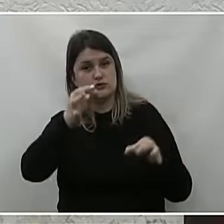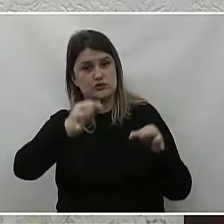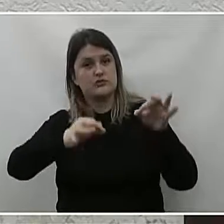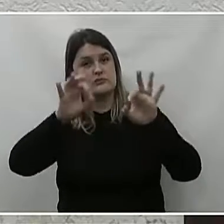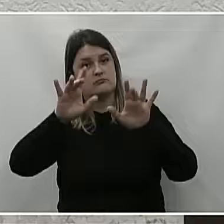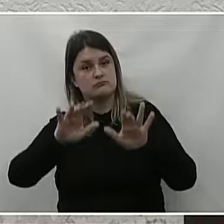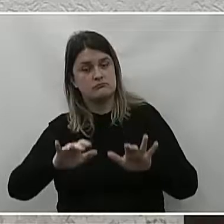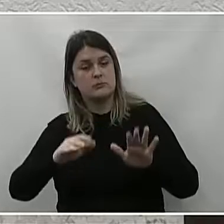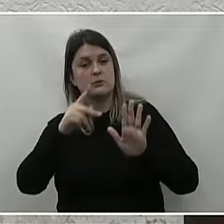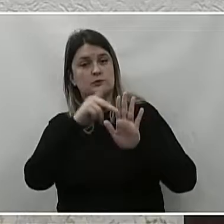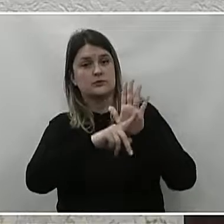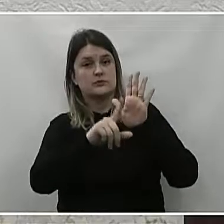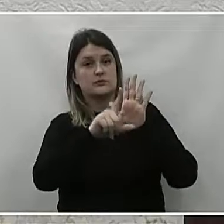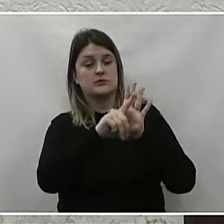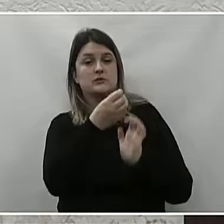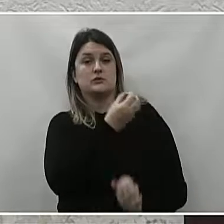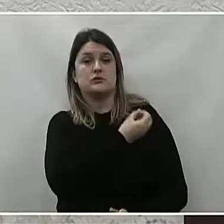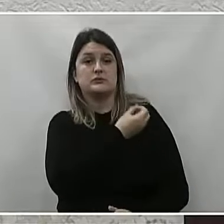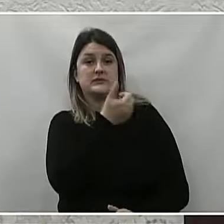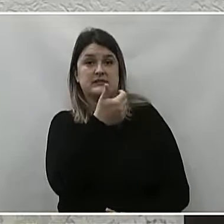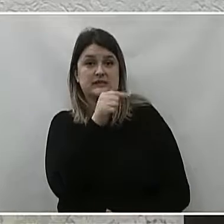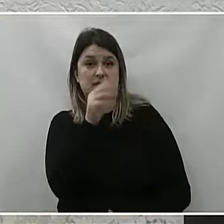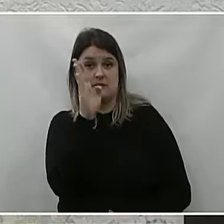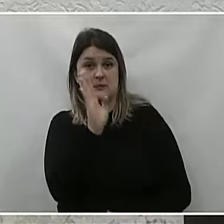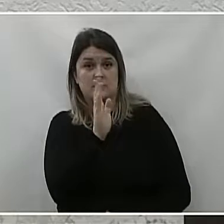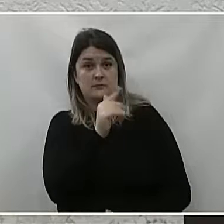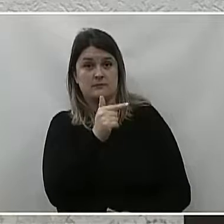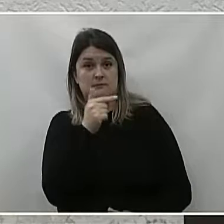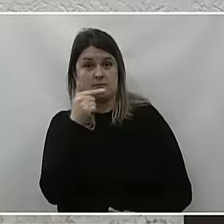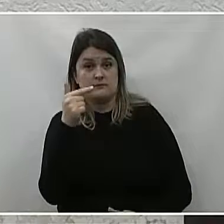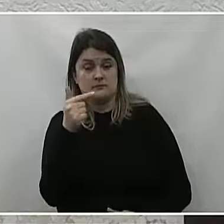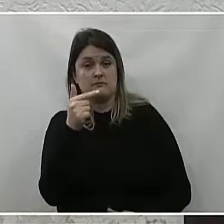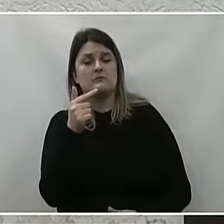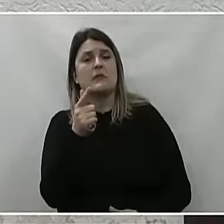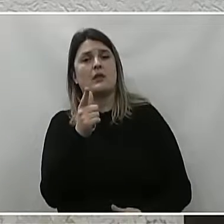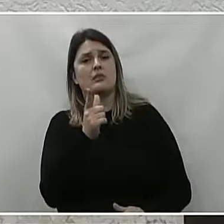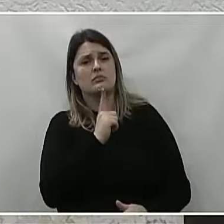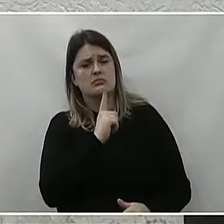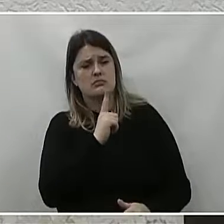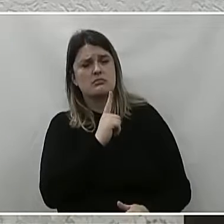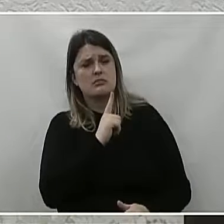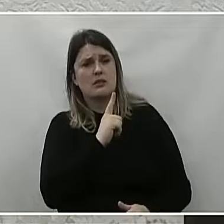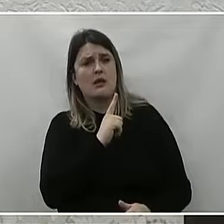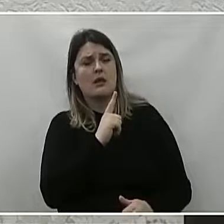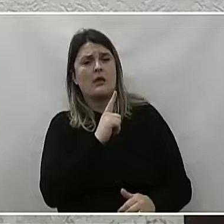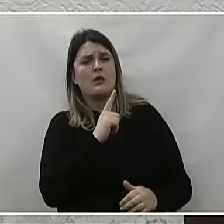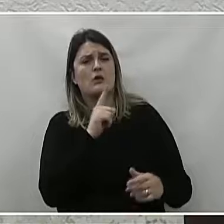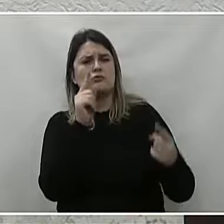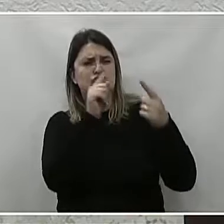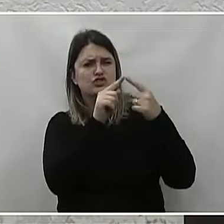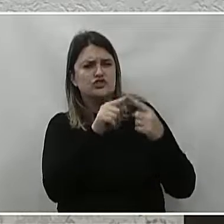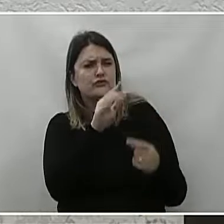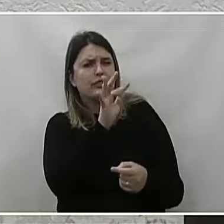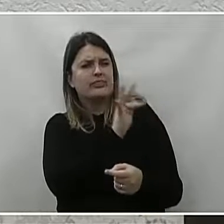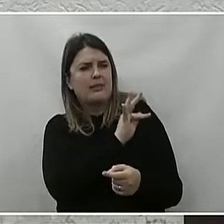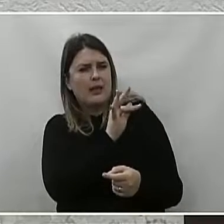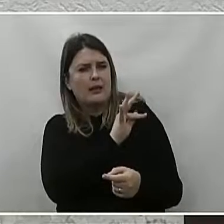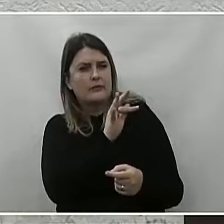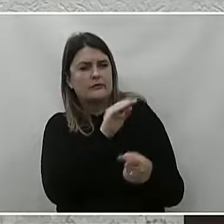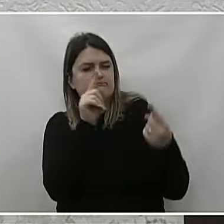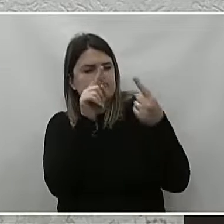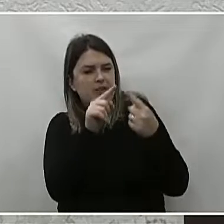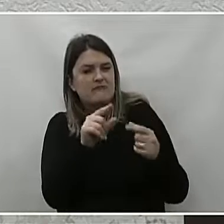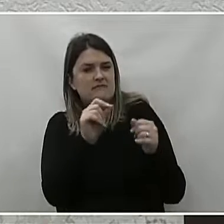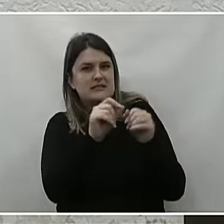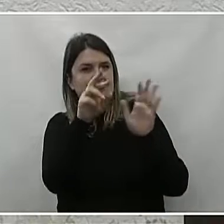Final ao Projeto de Lei Ordinária, de número 17 de 2022, tem caráter técnico e visa apenas